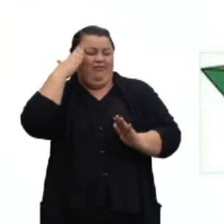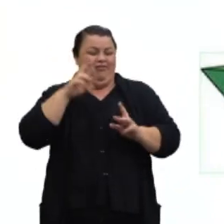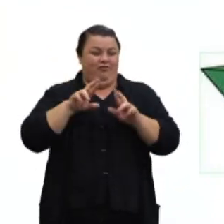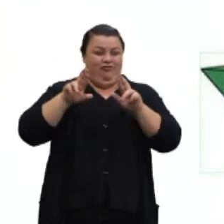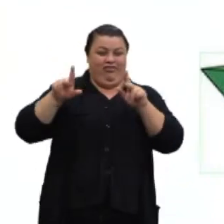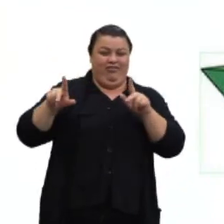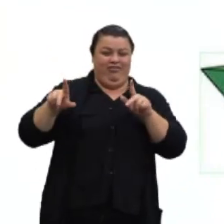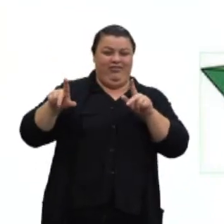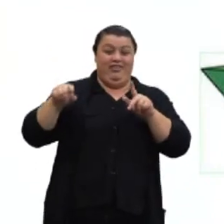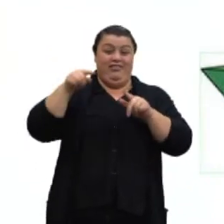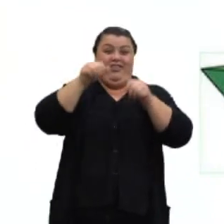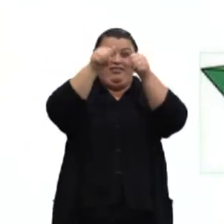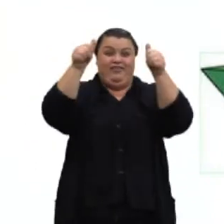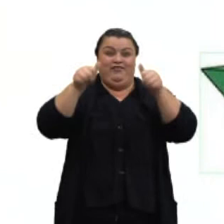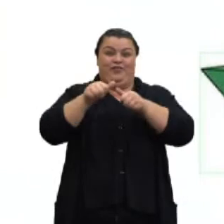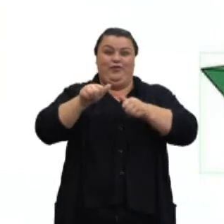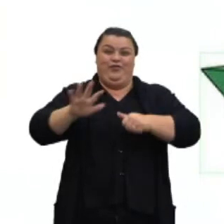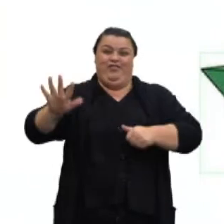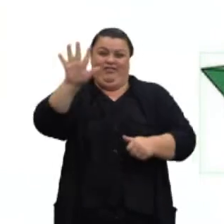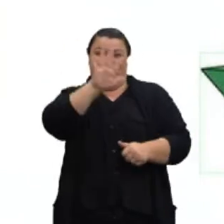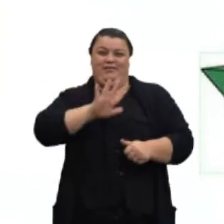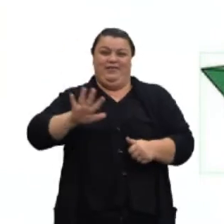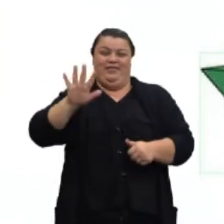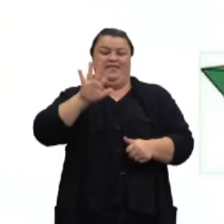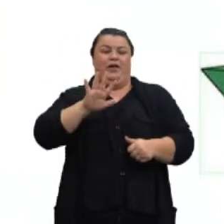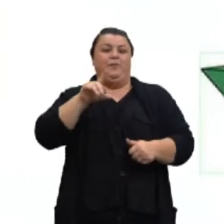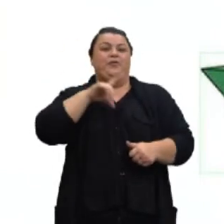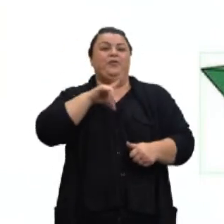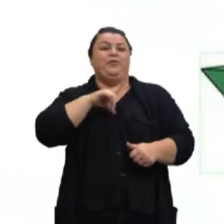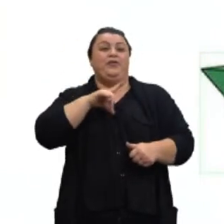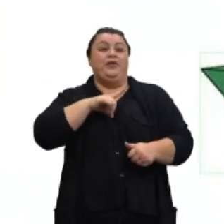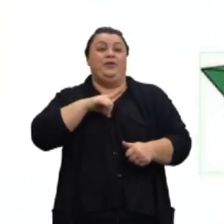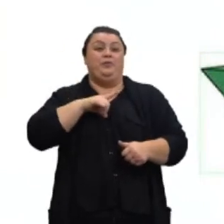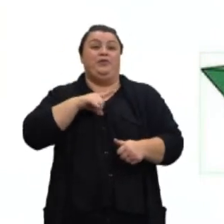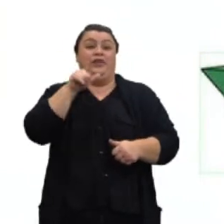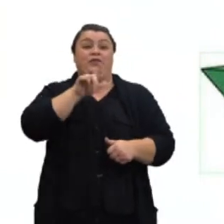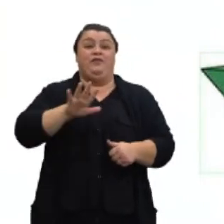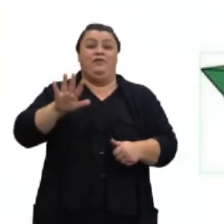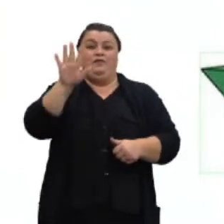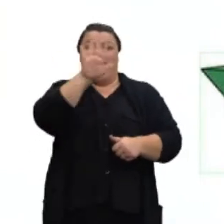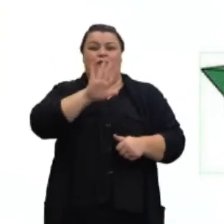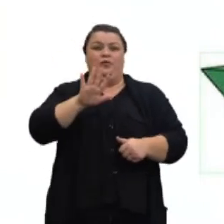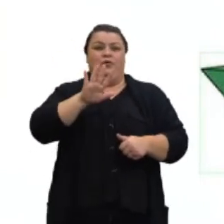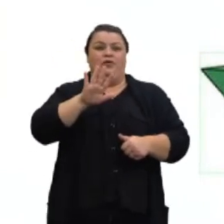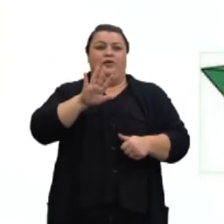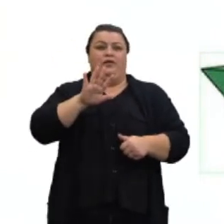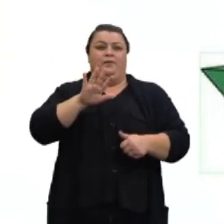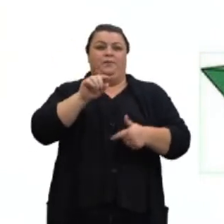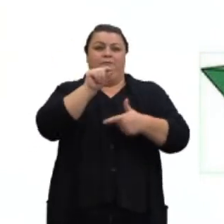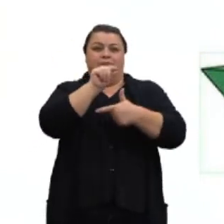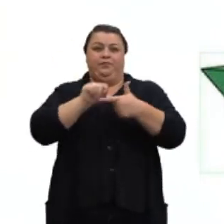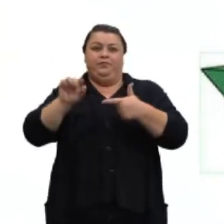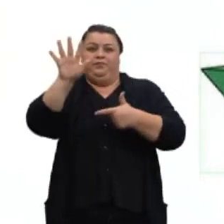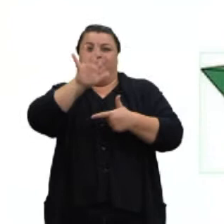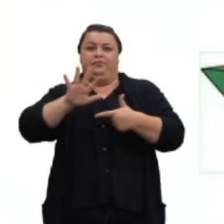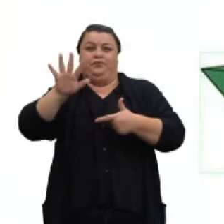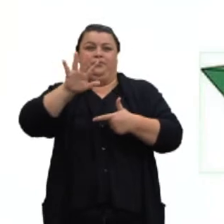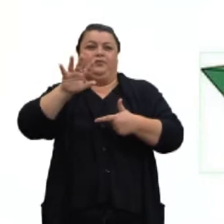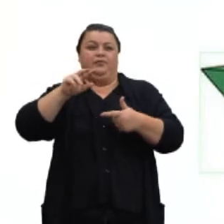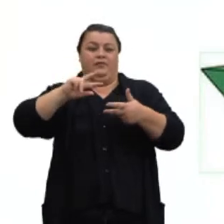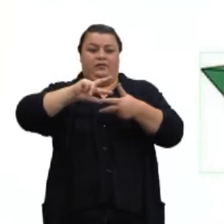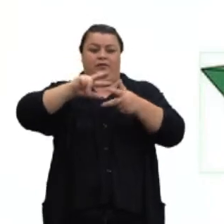dessas figuras espaciais. Então, temos aqui. Em figuras espaciais, nós vamos falar de poliedros,